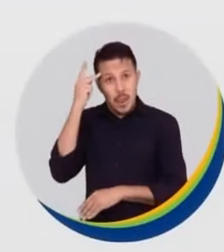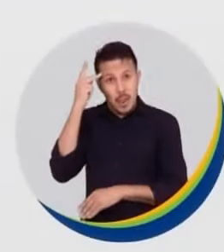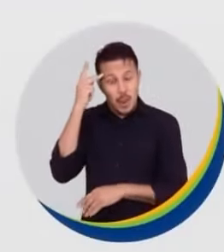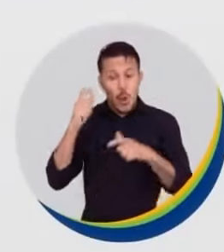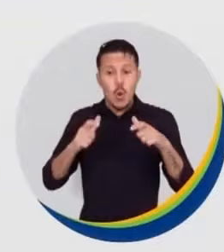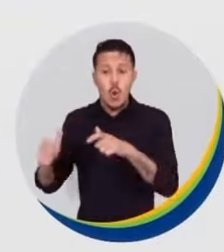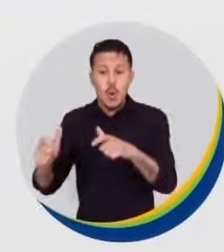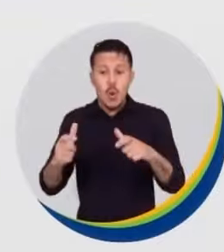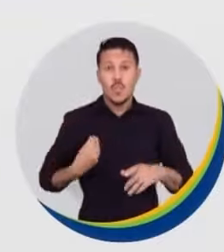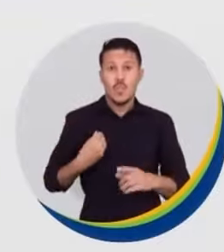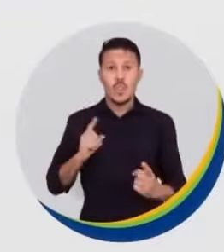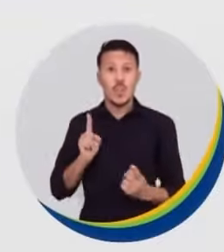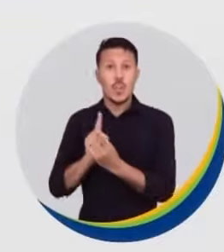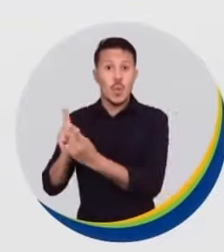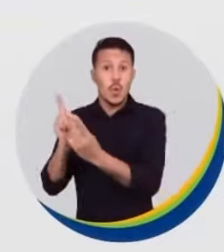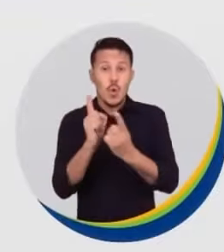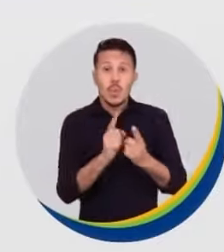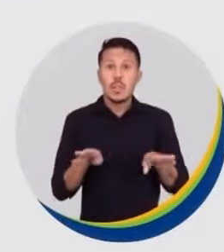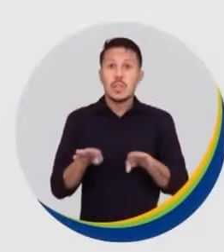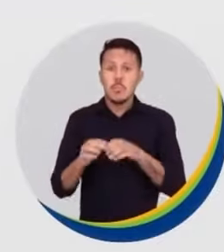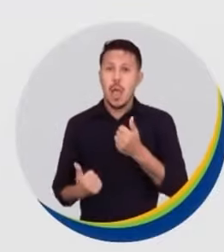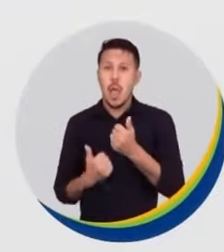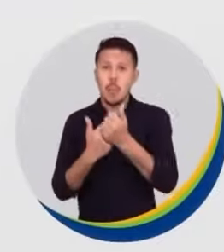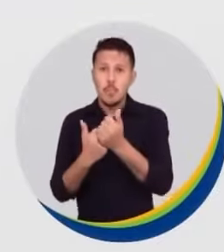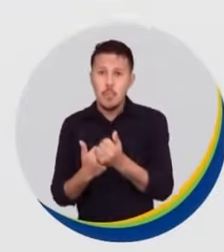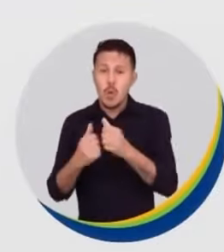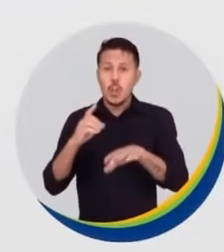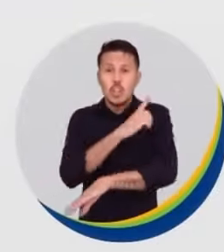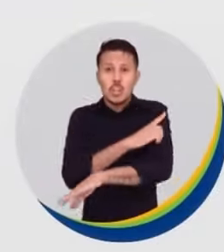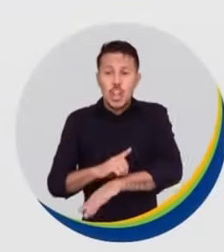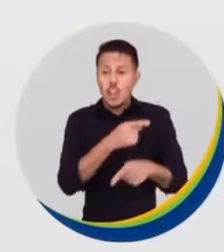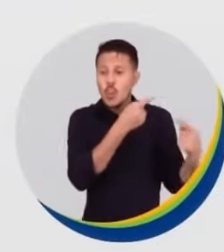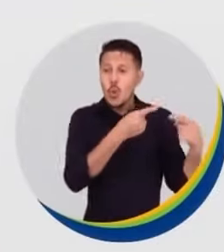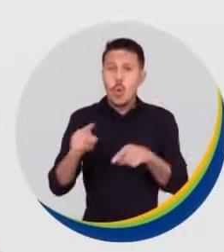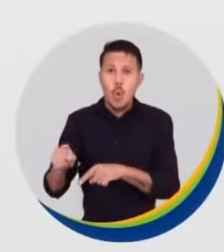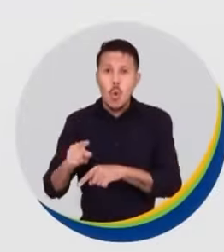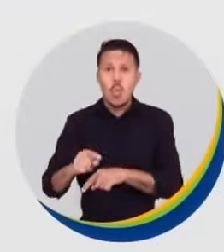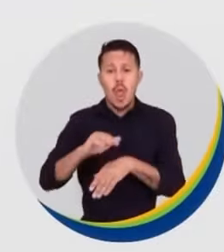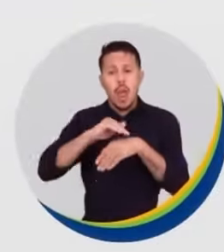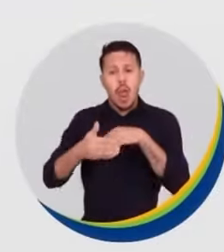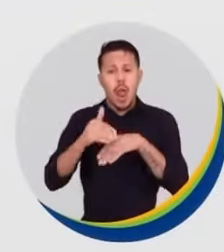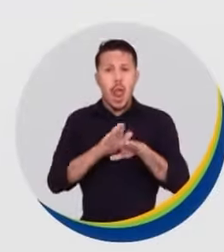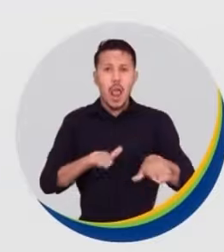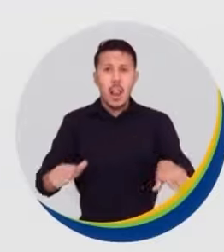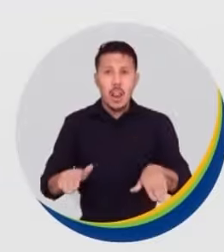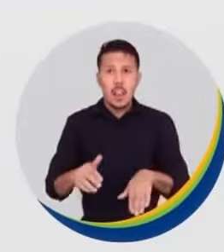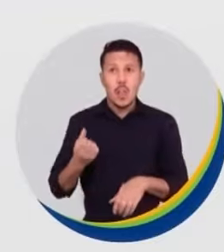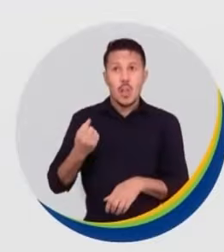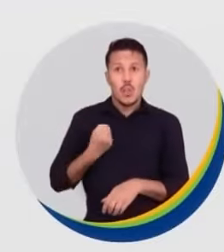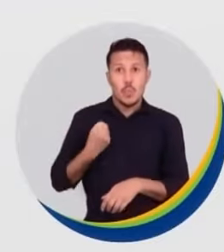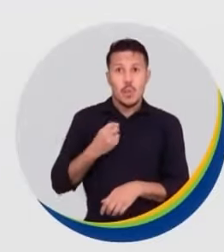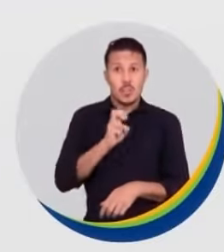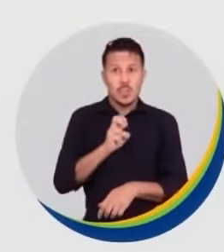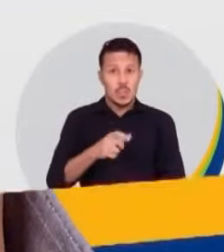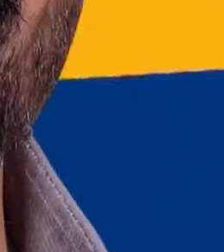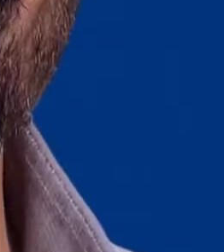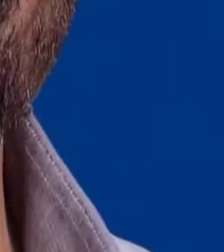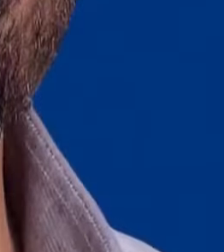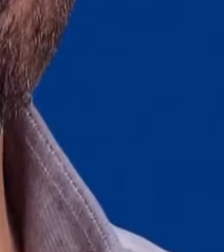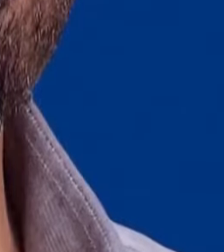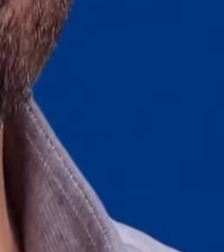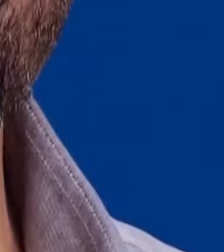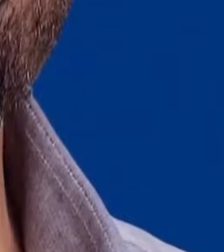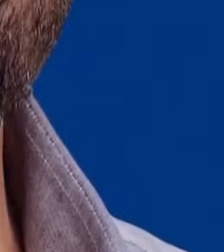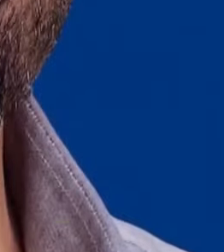Reencontro. Atuo por acolhimento com dignidade e pelo combate ao abuso sexual infantil. Vote 55-777, com Ricardo